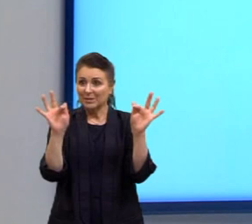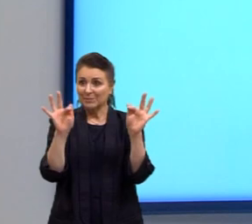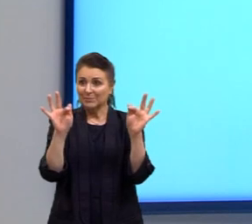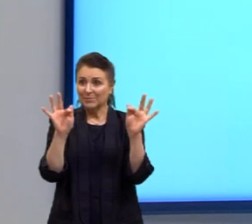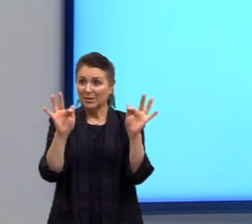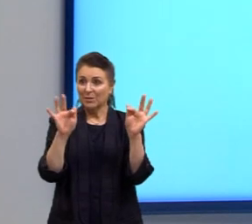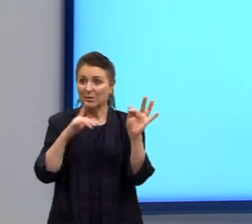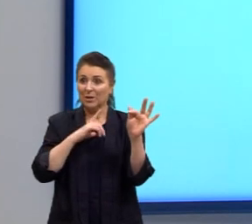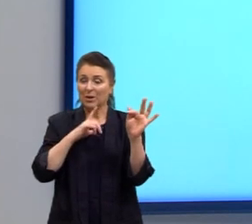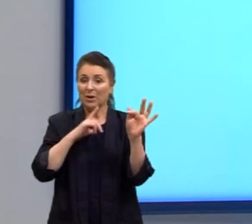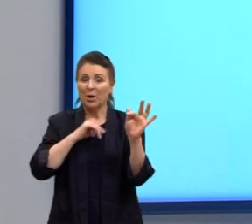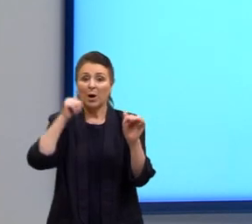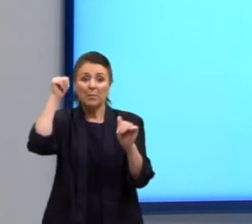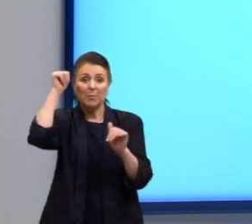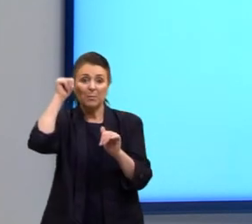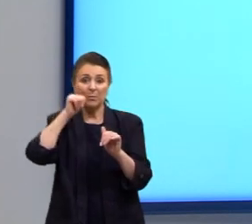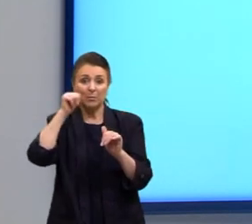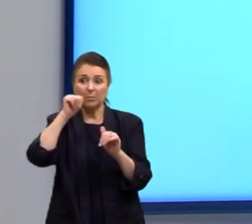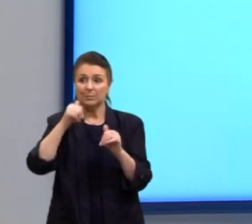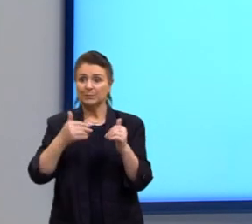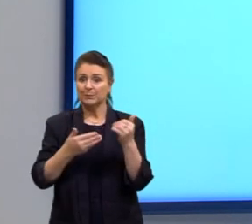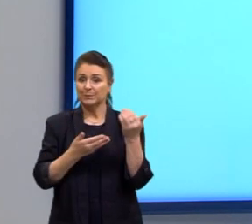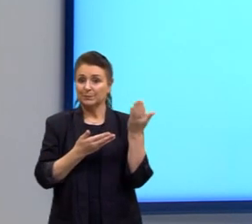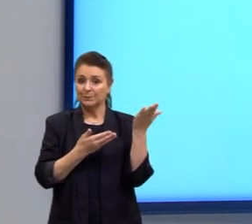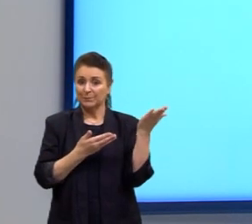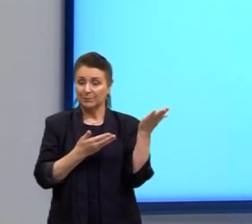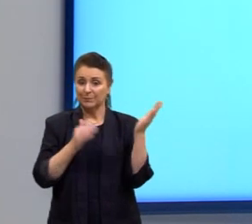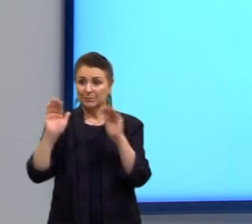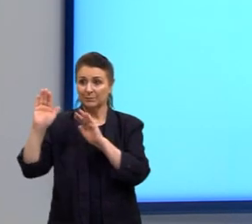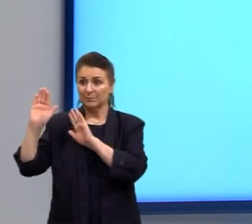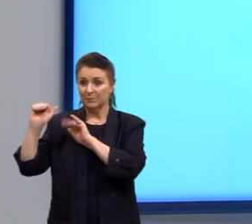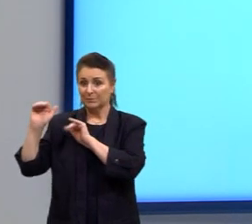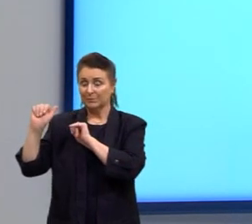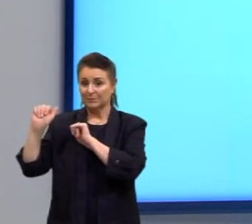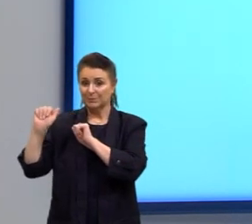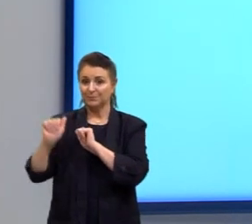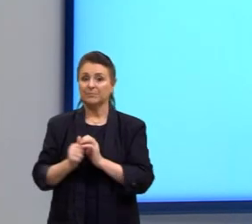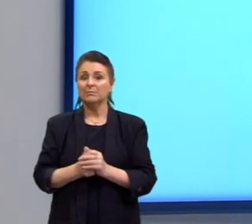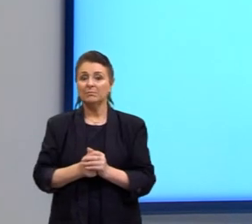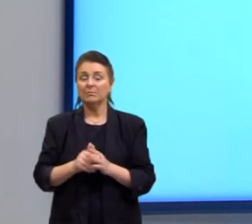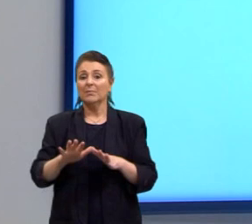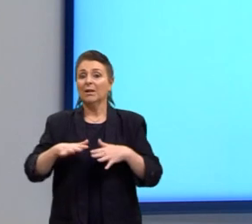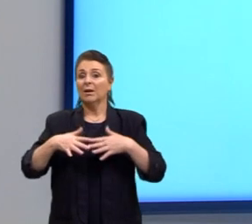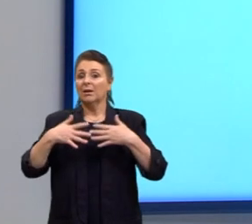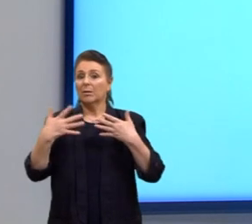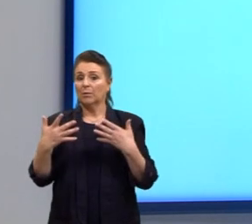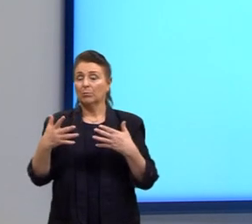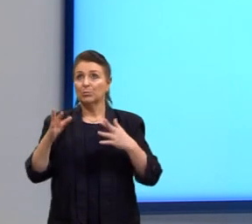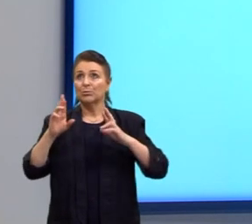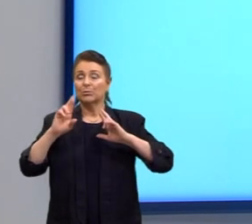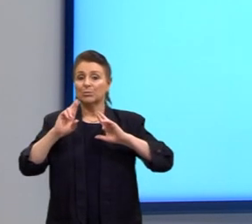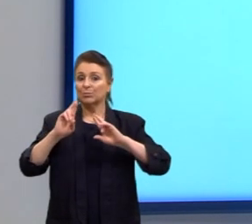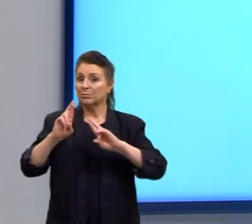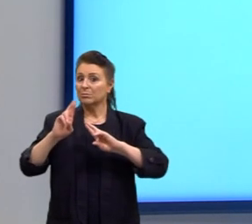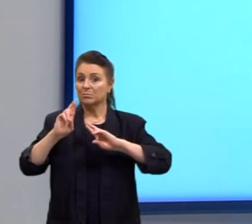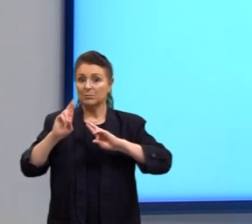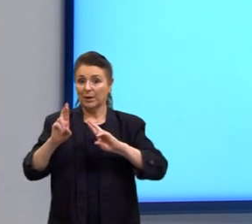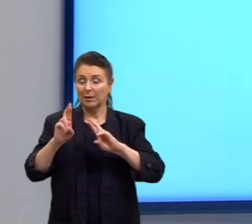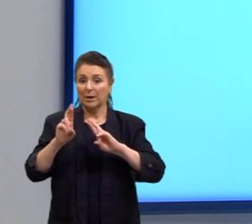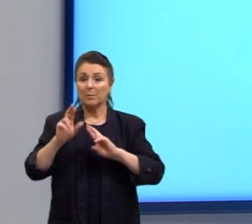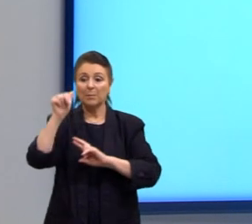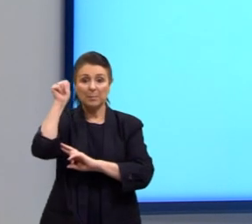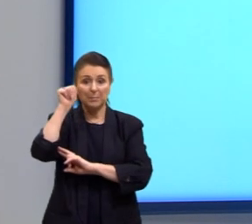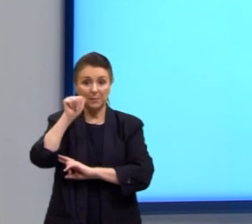rosaura la boca se leiciera te chicharron. Ou seja, ojalá, tomara, que para a